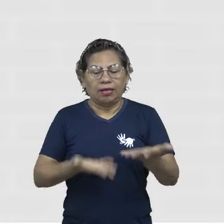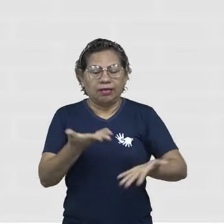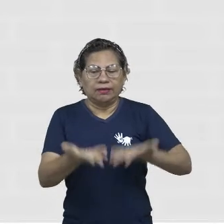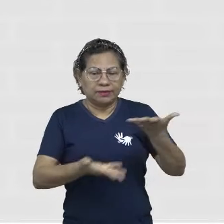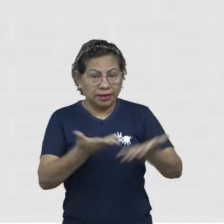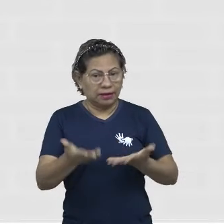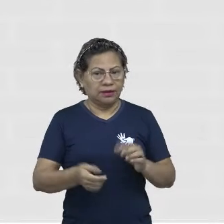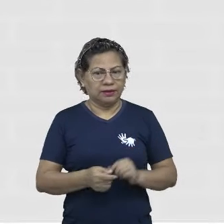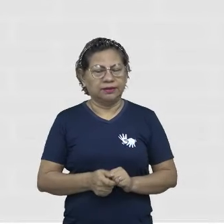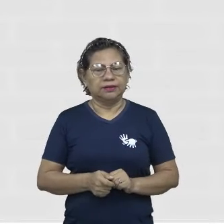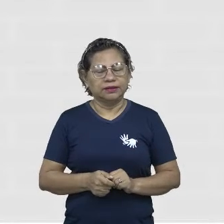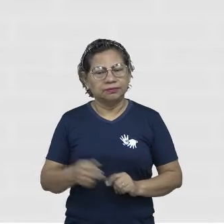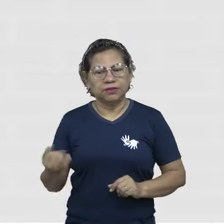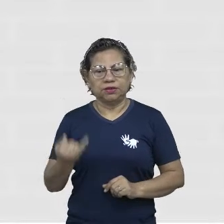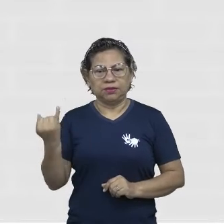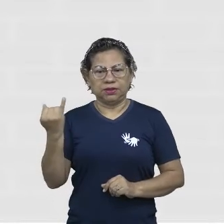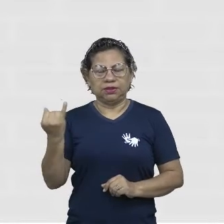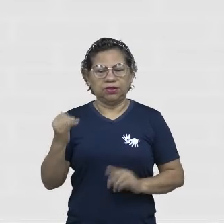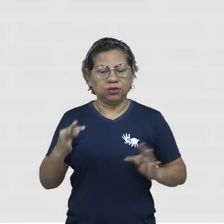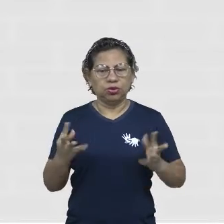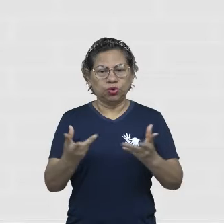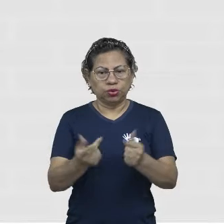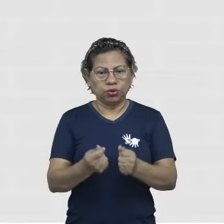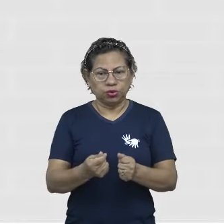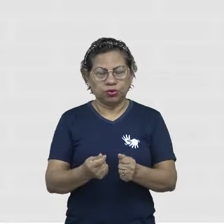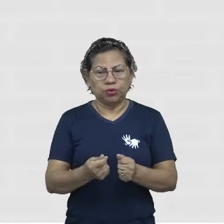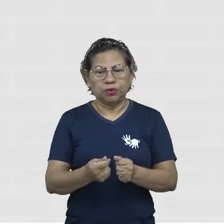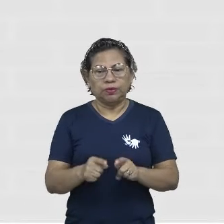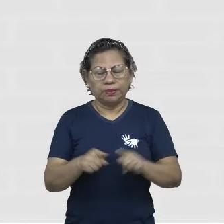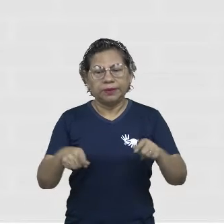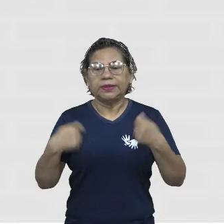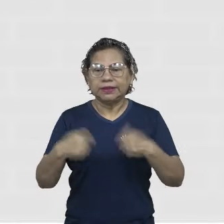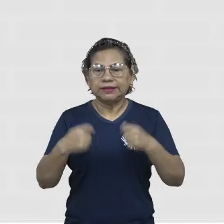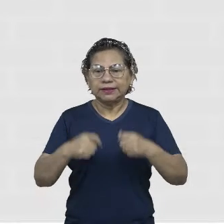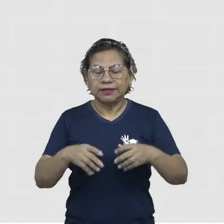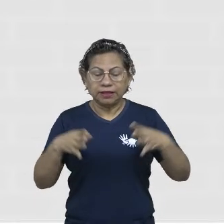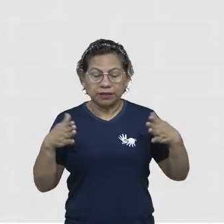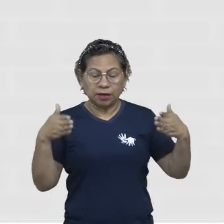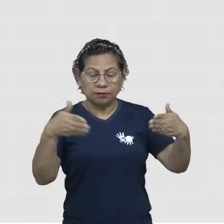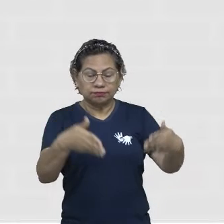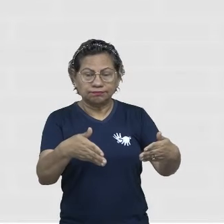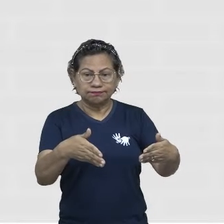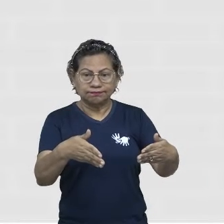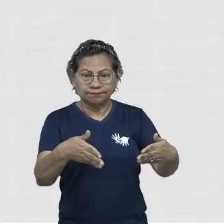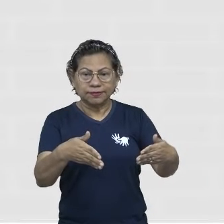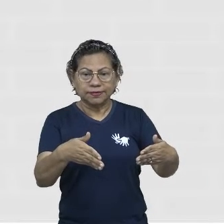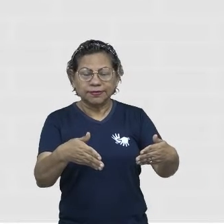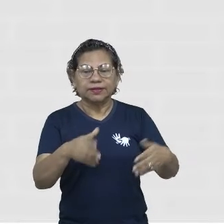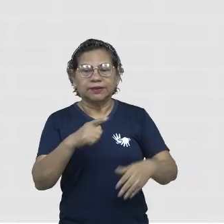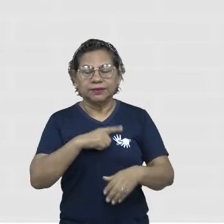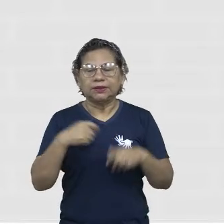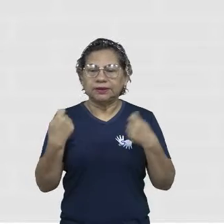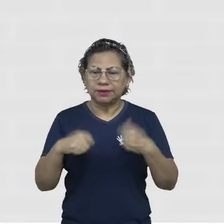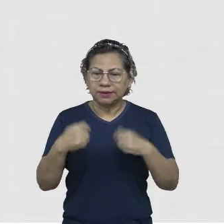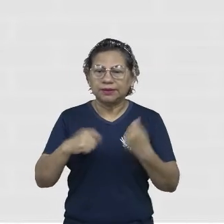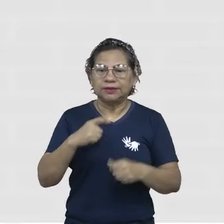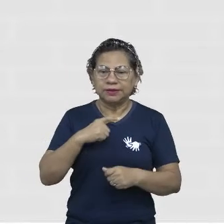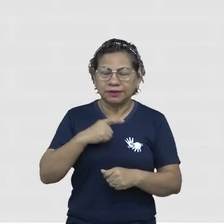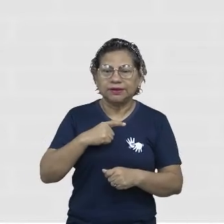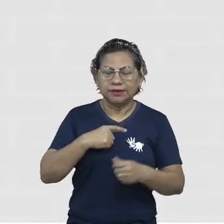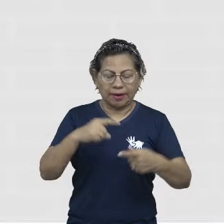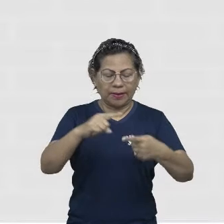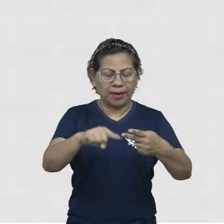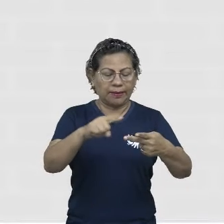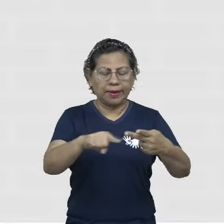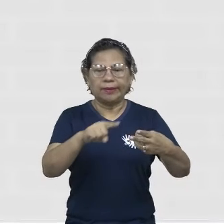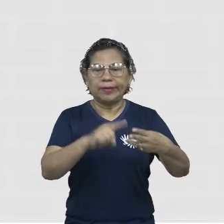acho super importante. Tudo é importante, mas determinação, autocontrole, entusiasmo, inteligência social e